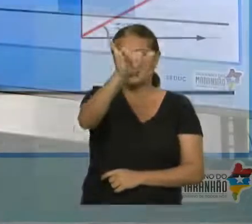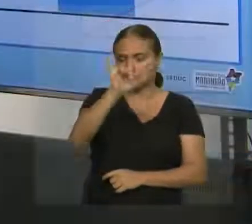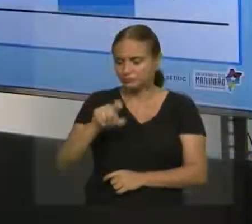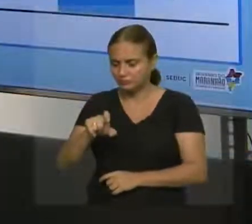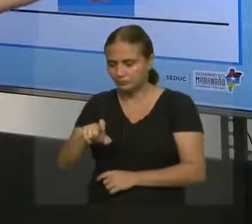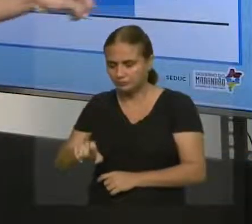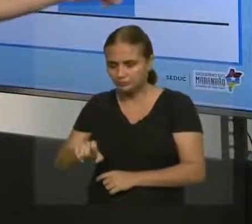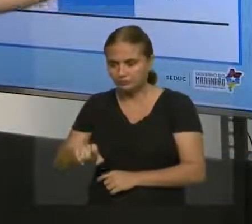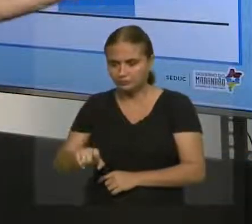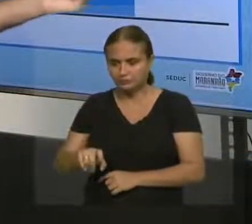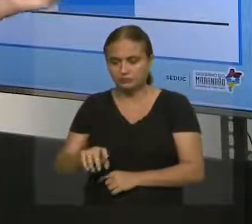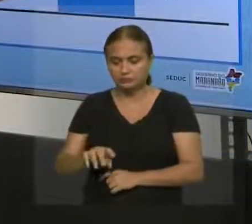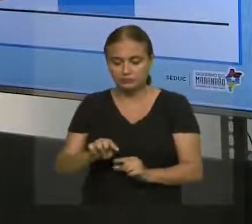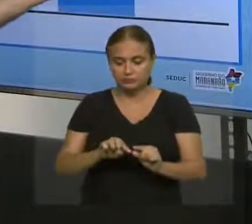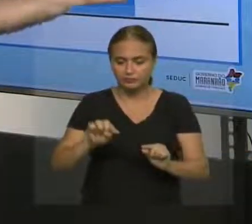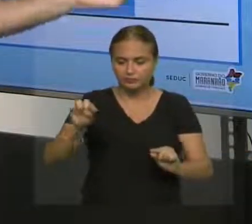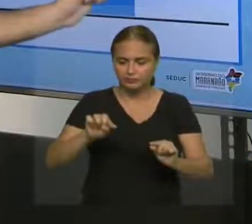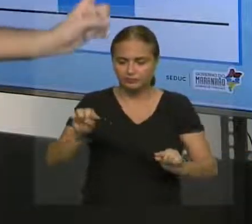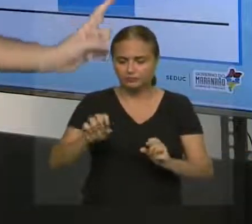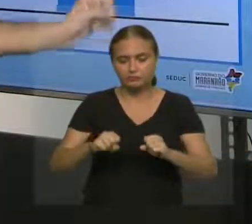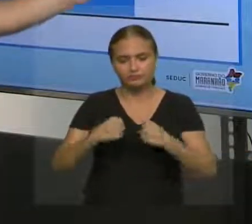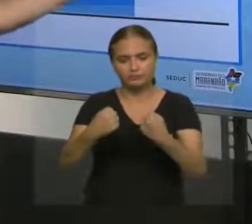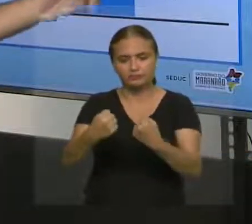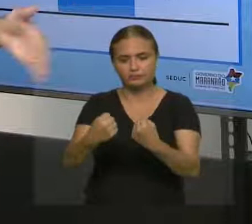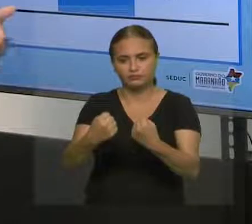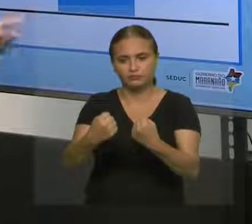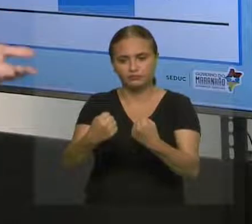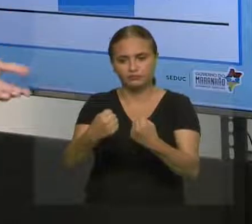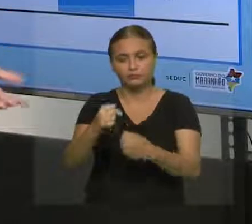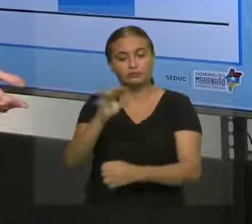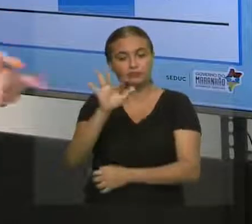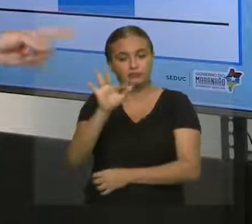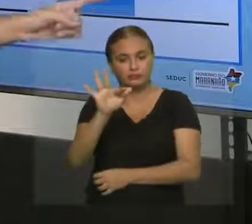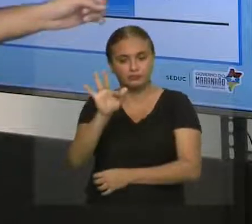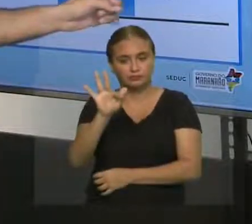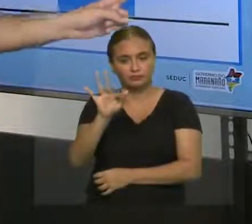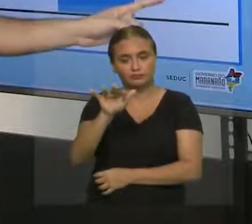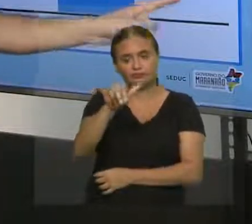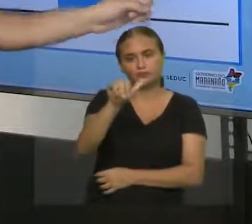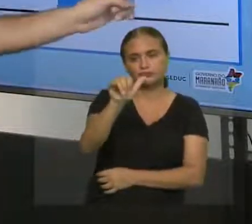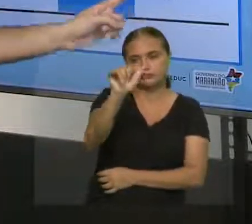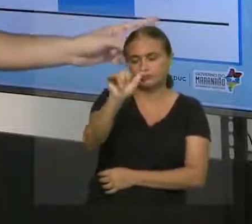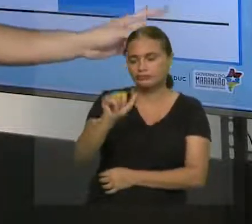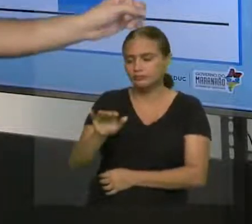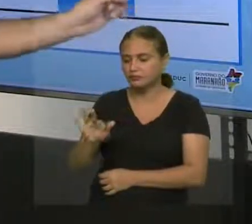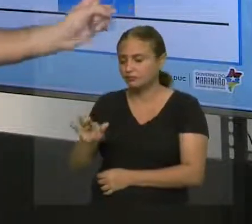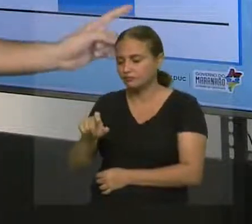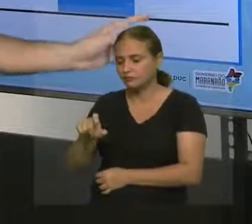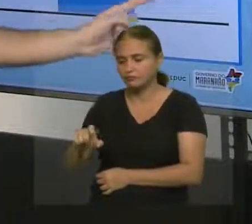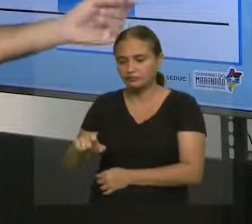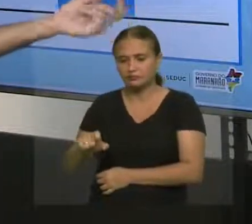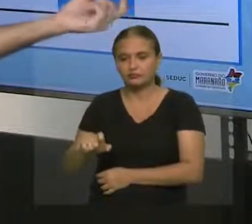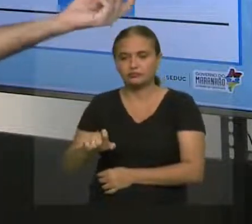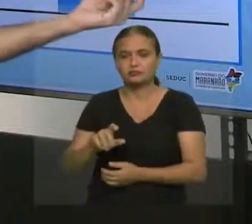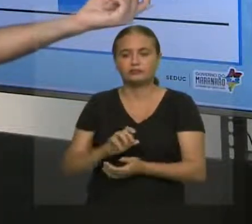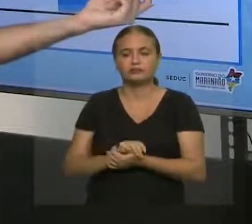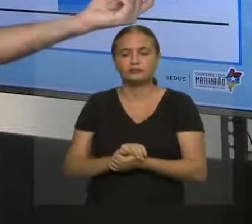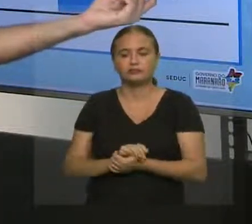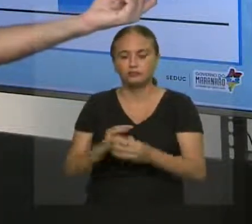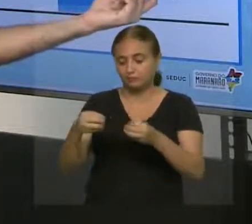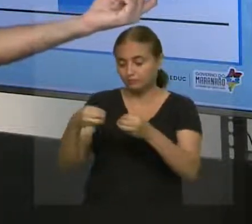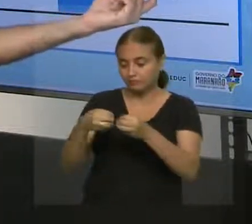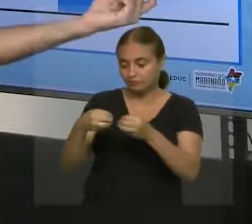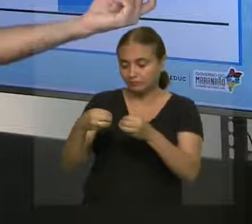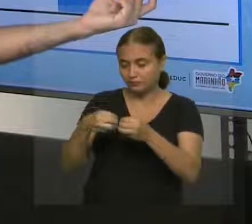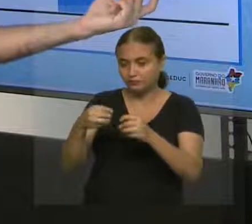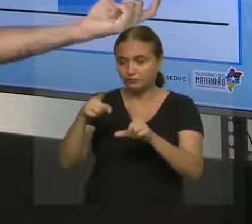A força está aqui, ele quer saber quem é FX, quem é FY, que são essas componentes. a força, a componente que estiver próxima